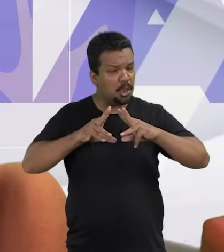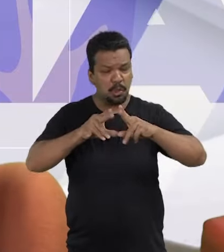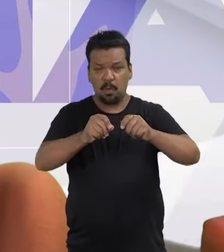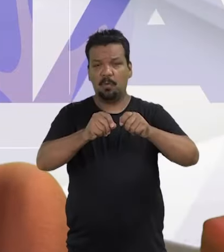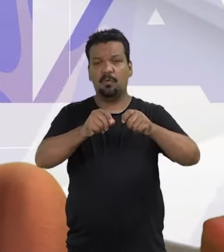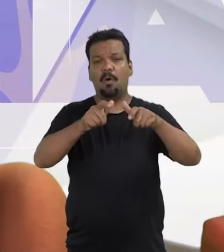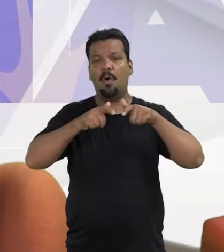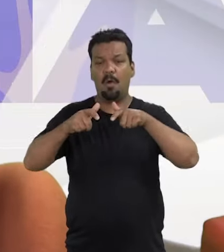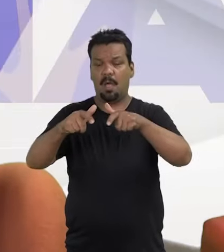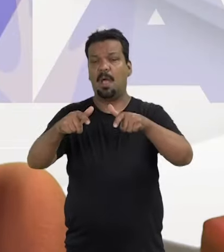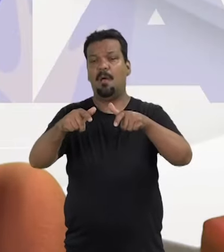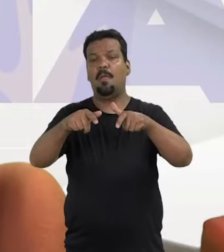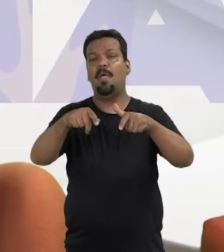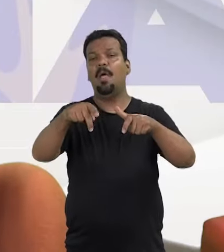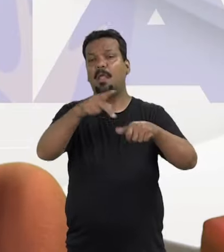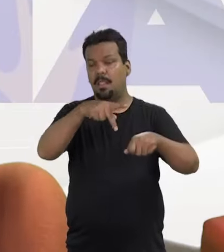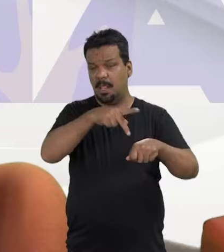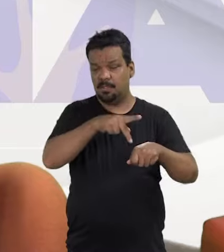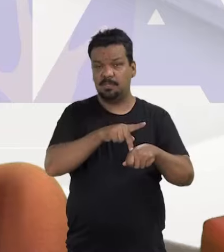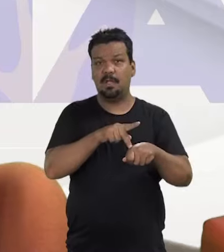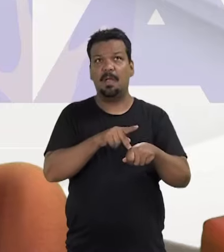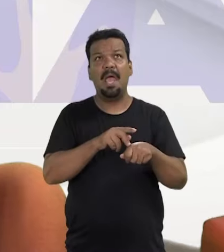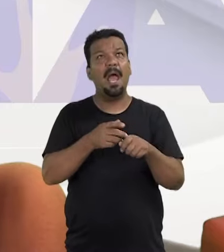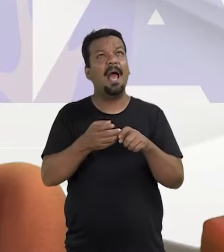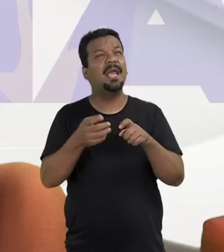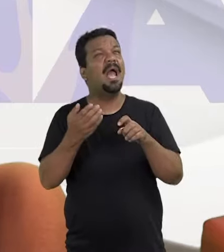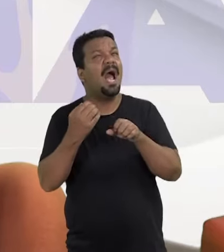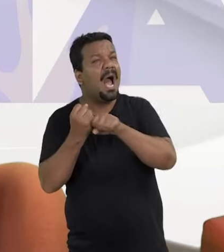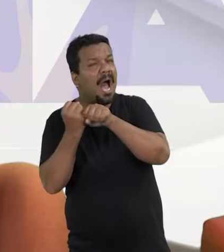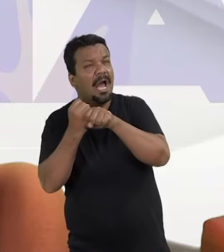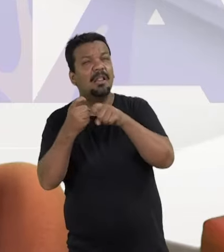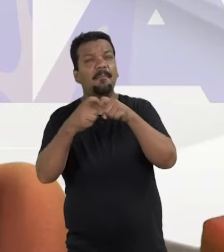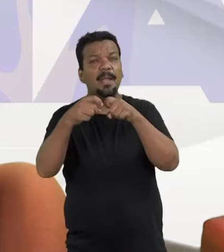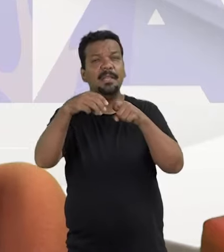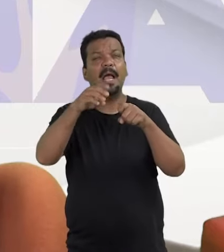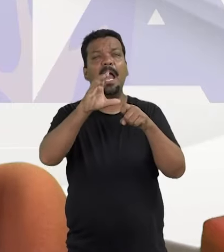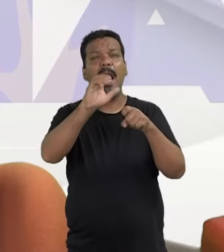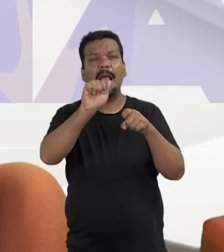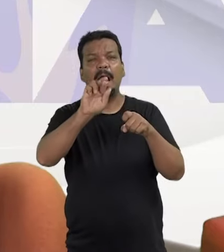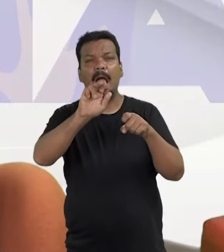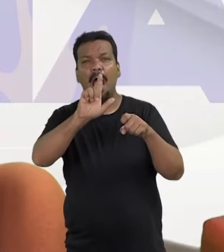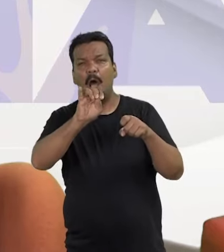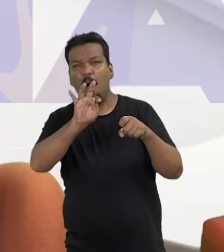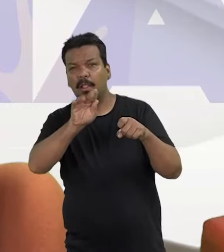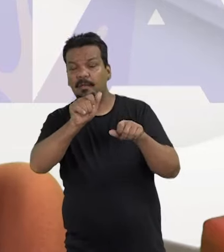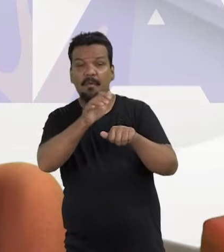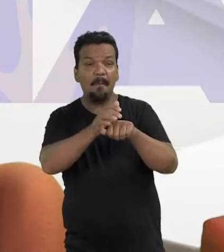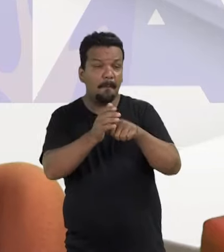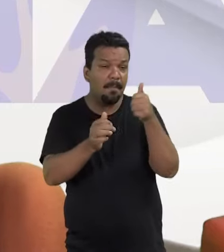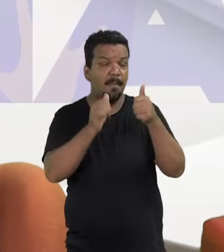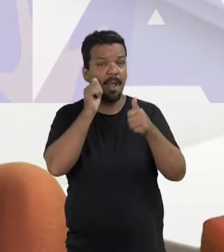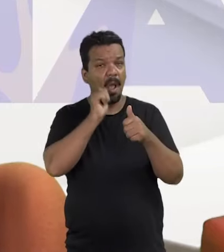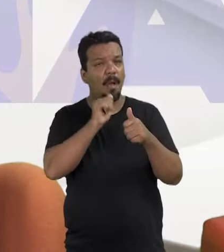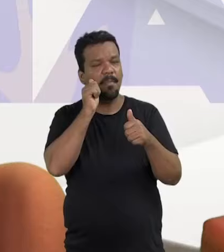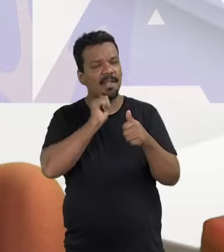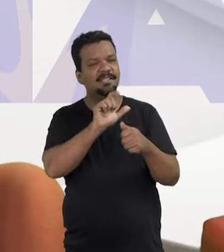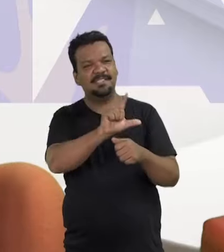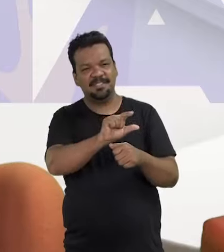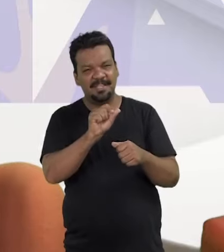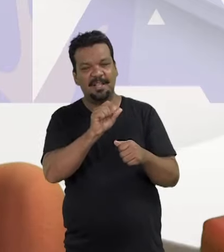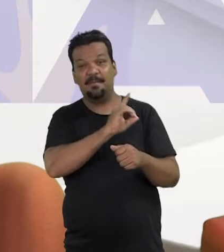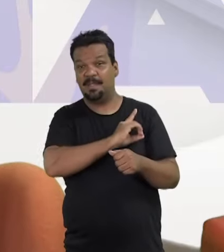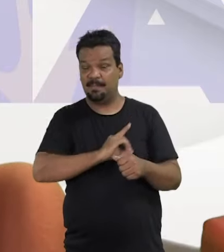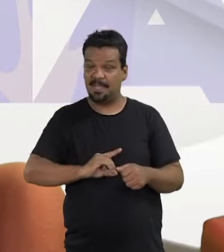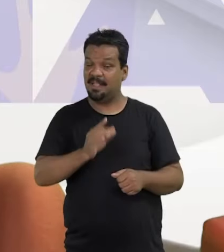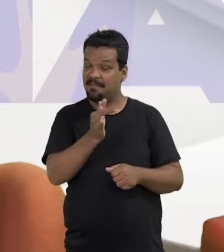votada em todo o território nacional. Naquele ano, a médica paulista Carlota Pereira de Queiroz foi a primeira